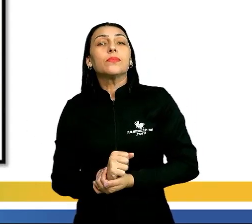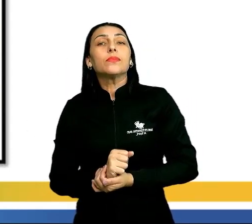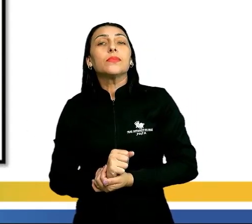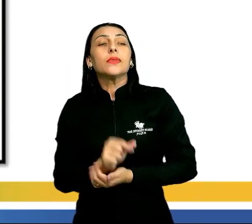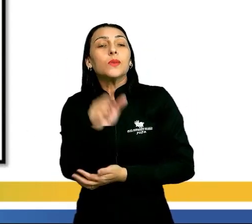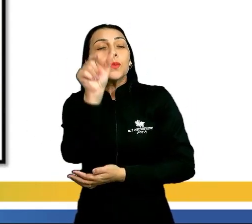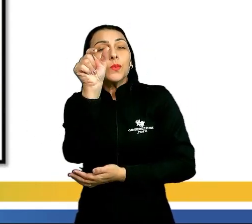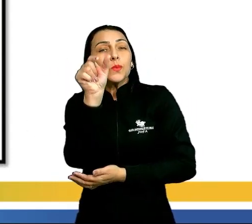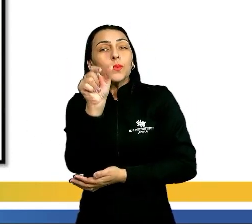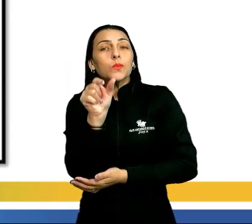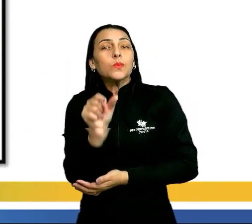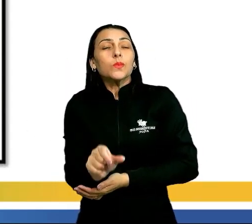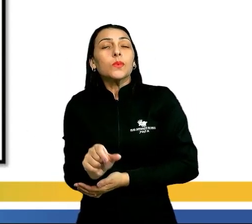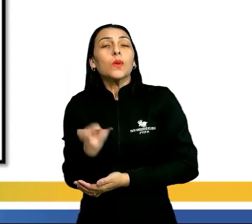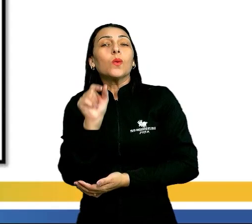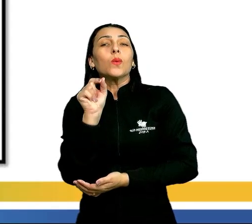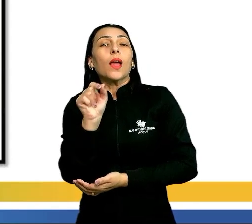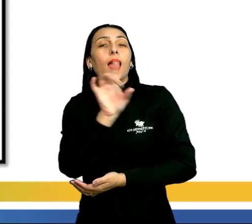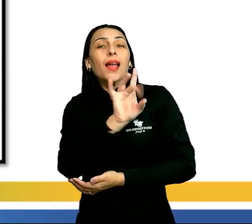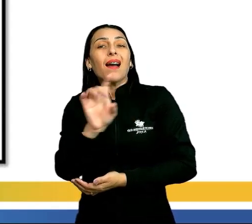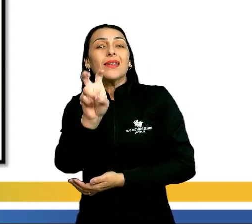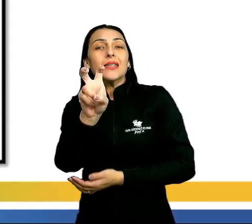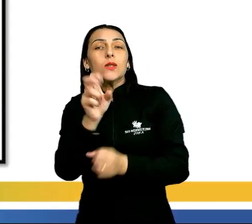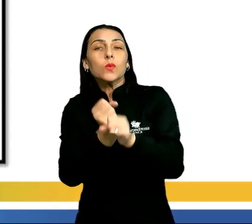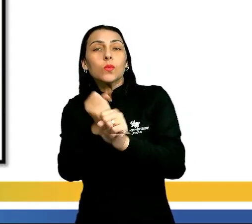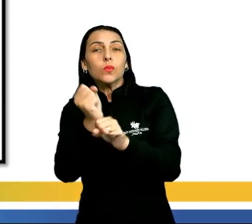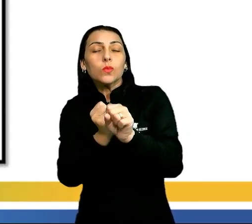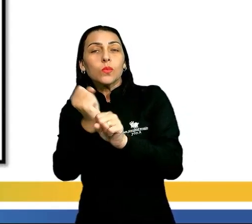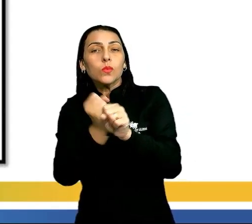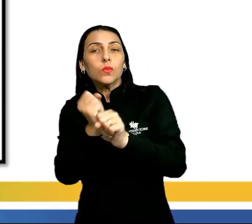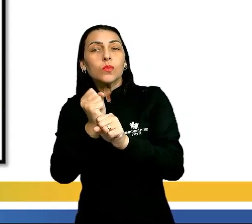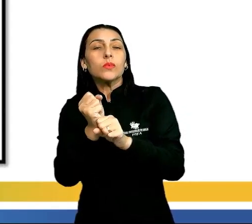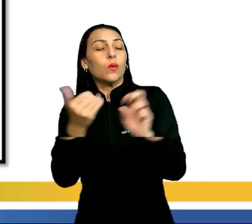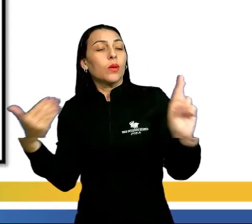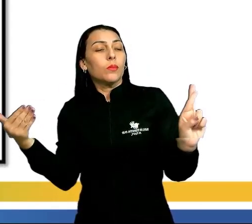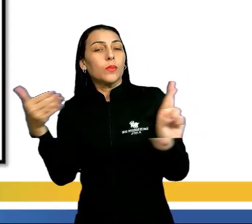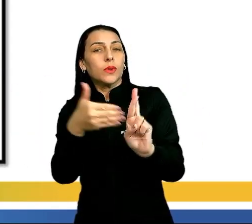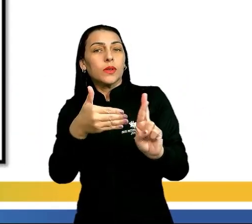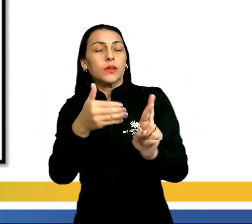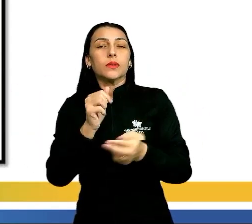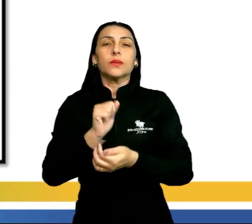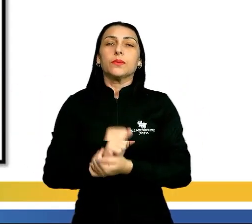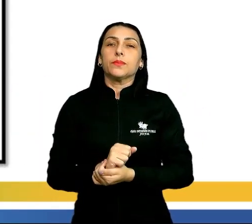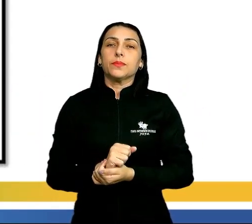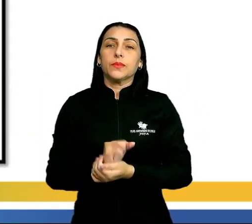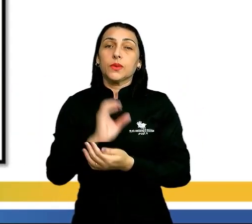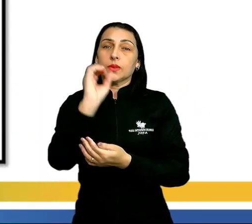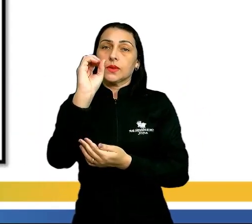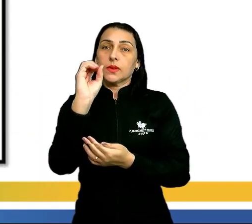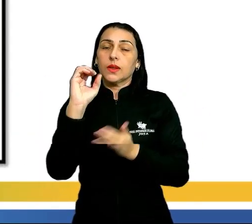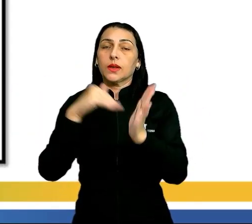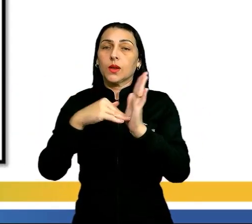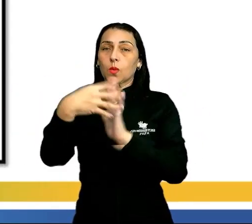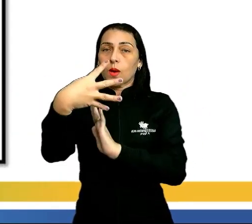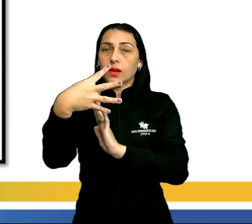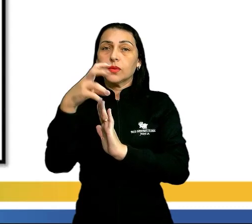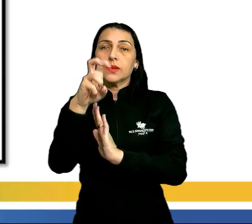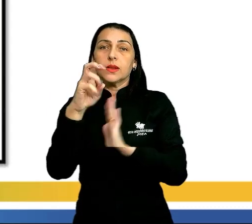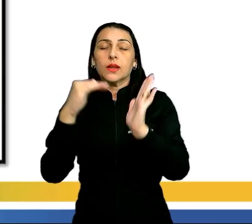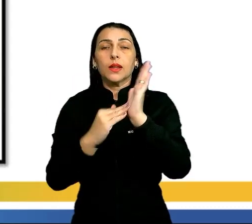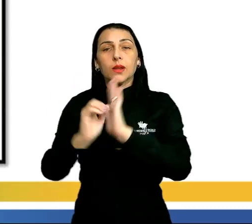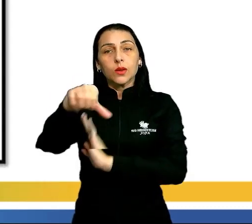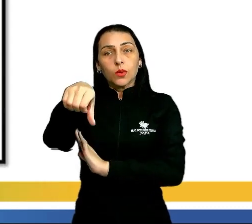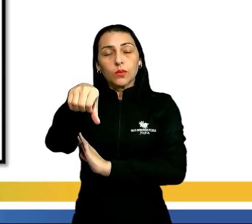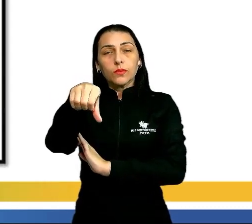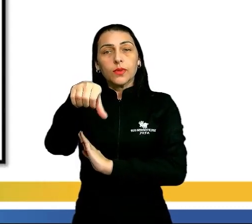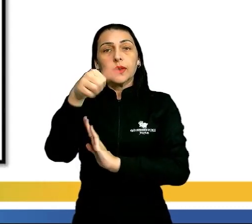Essas faixas etárias, elas são a cada cinco anos. Então, elas são representadas da seguinte forma. De zero a quatro anos, cinco a nove